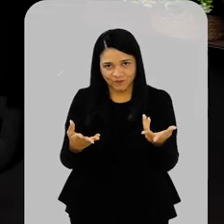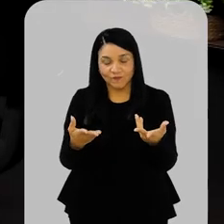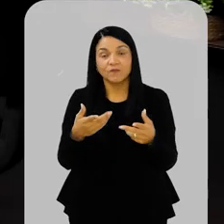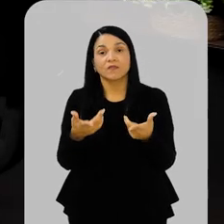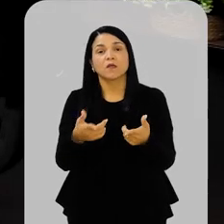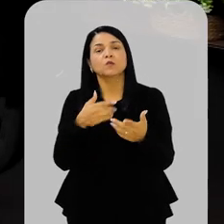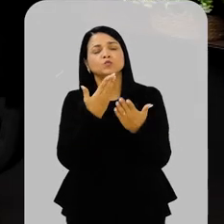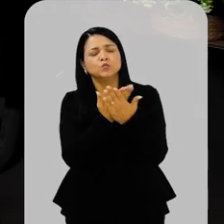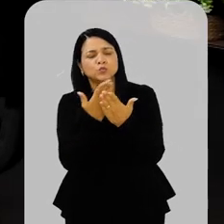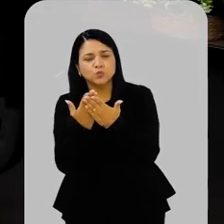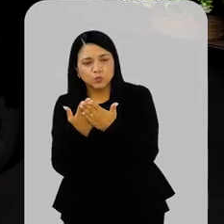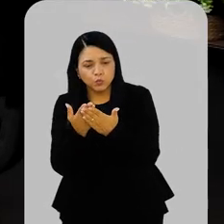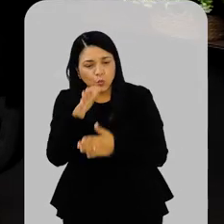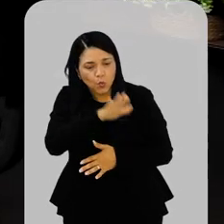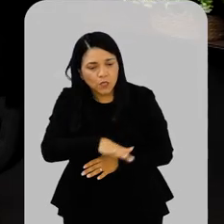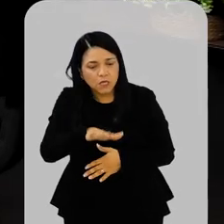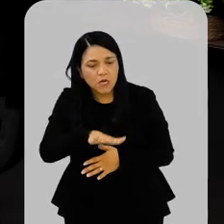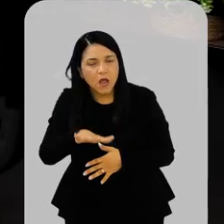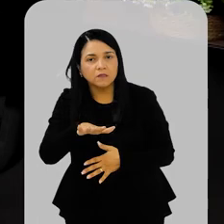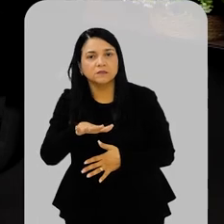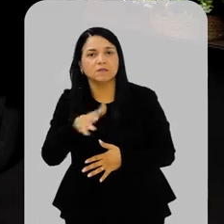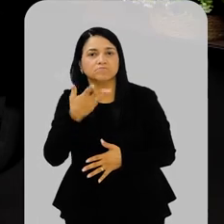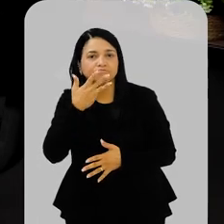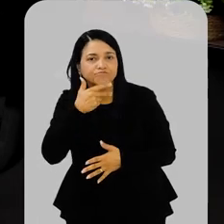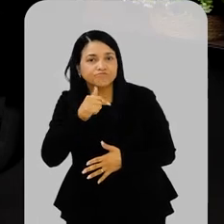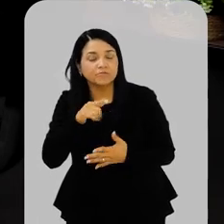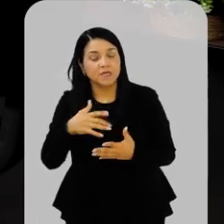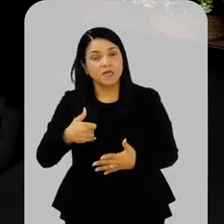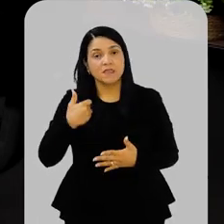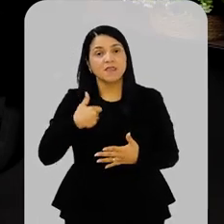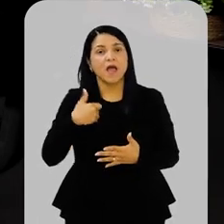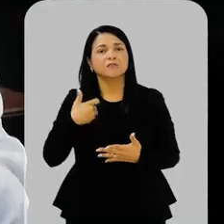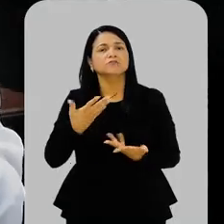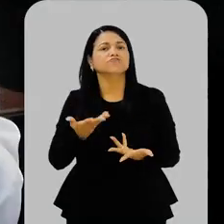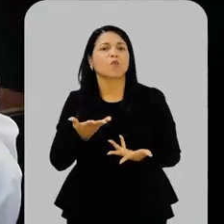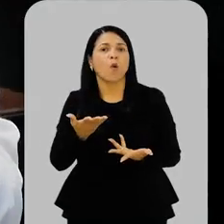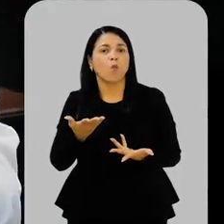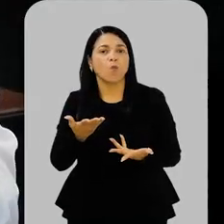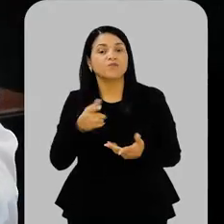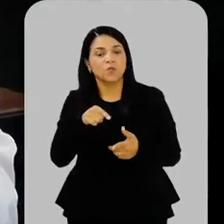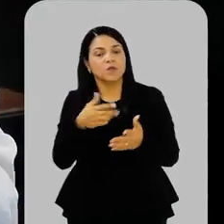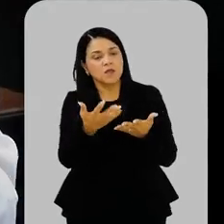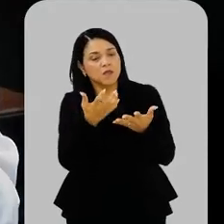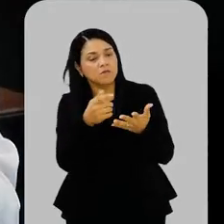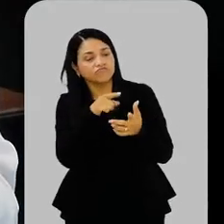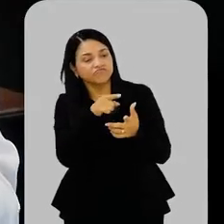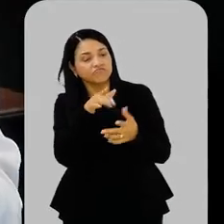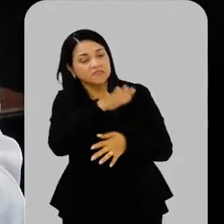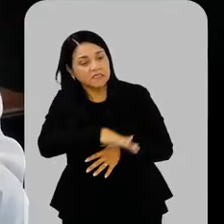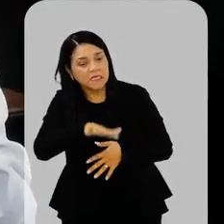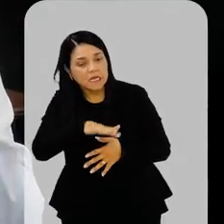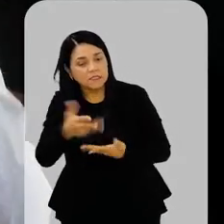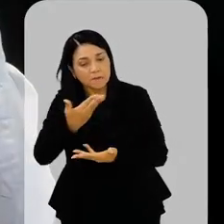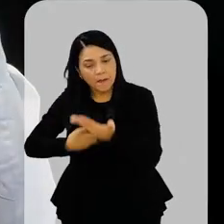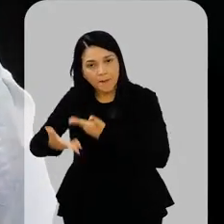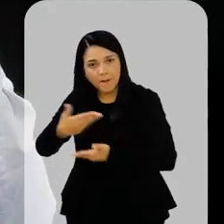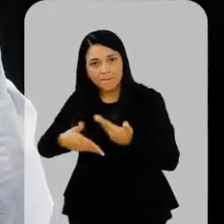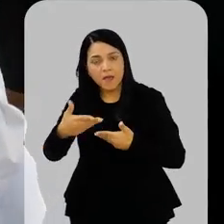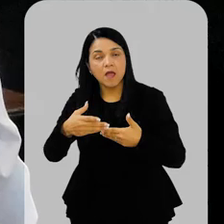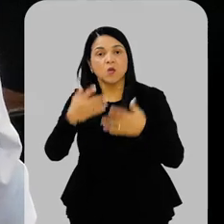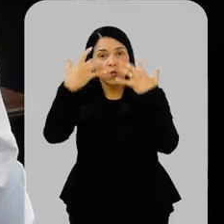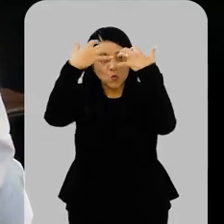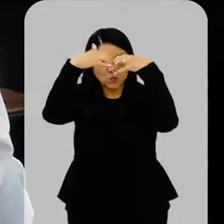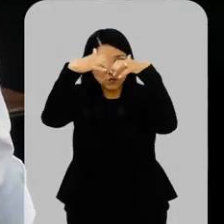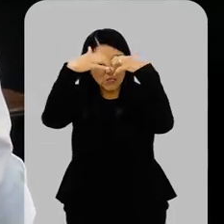E esse estudo, ele é feito com crianças em que faixa etária, né? E eu queria saber de vocês também que lidam com as crianças e lidam principalmente